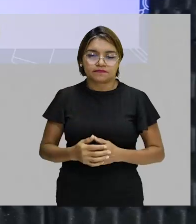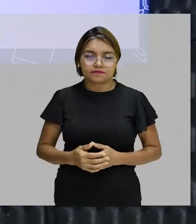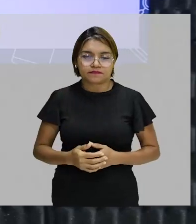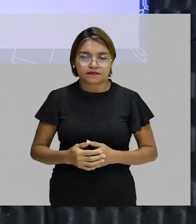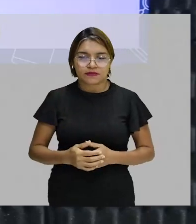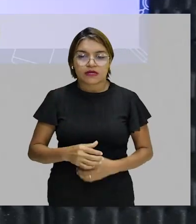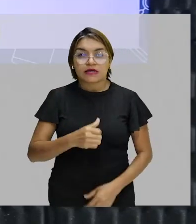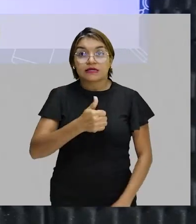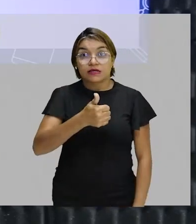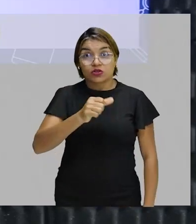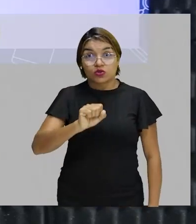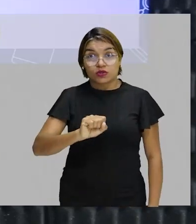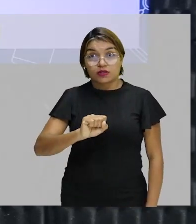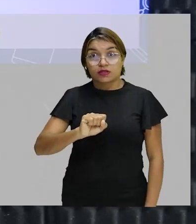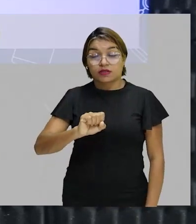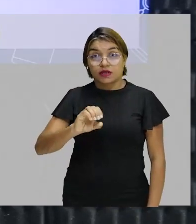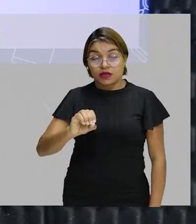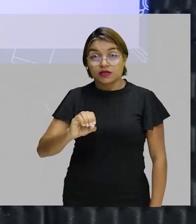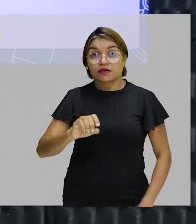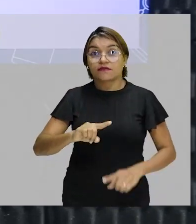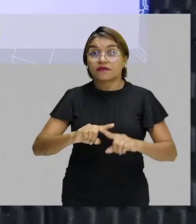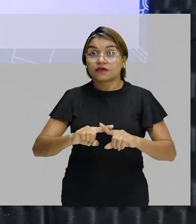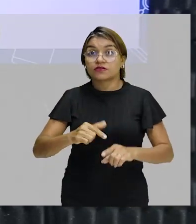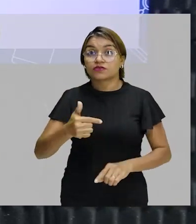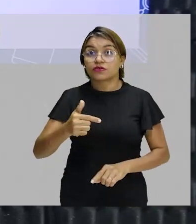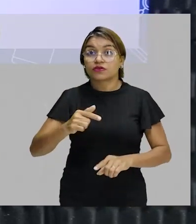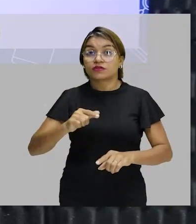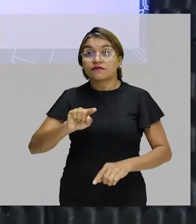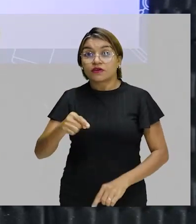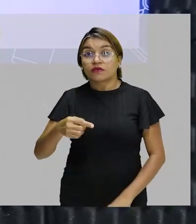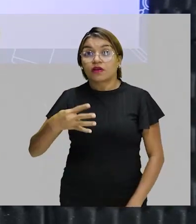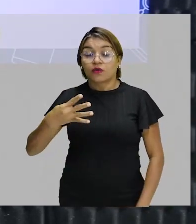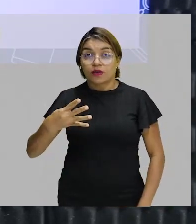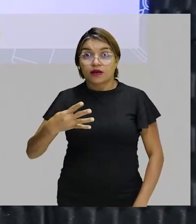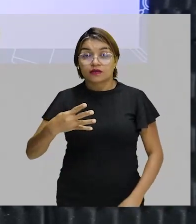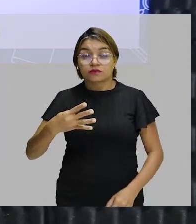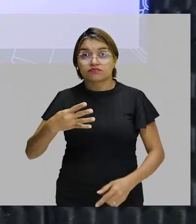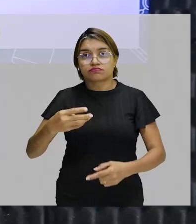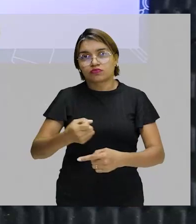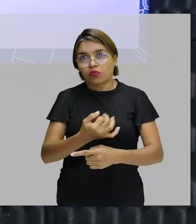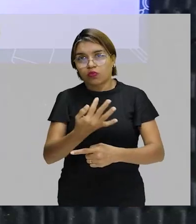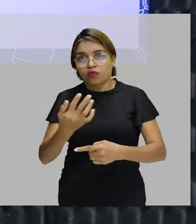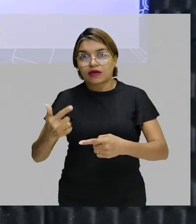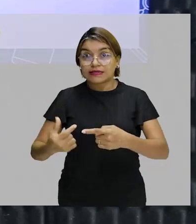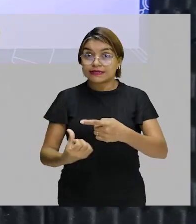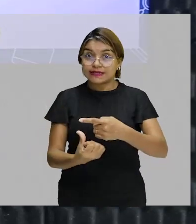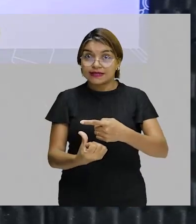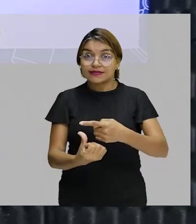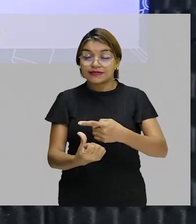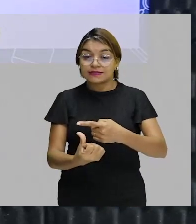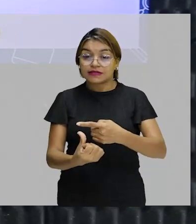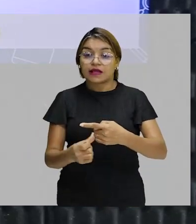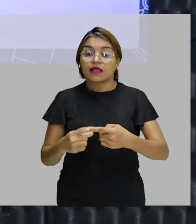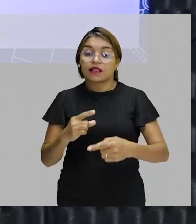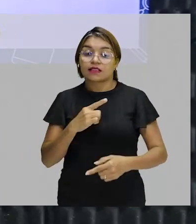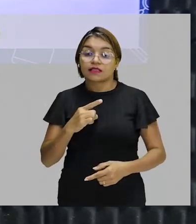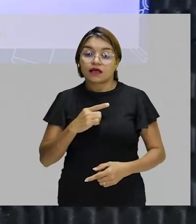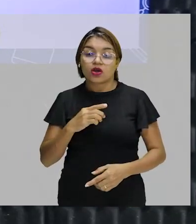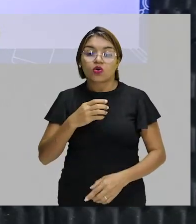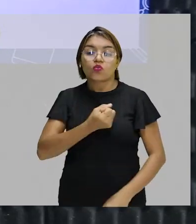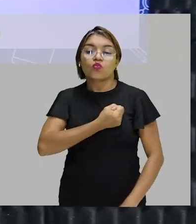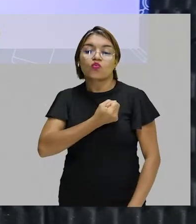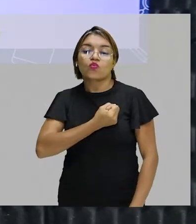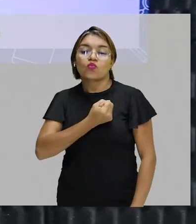180 vezes 2,4, dividindo por 6, certo? Nós vamos chegar a um